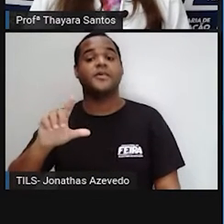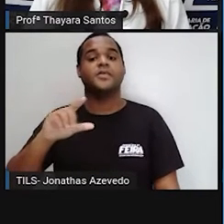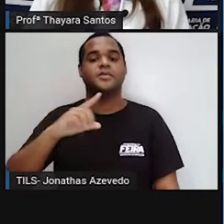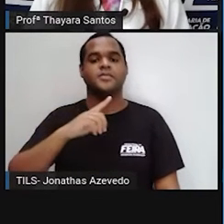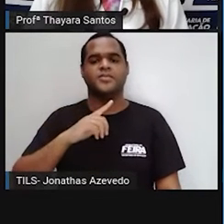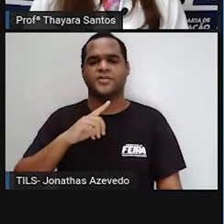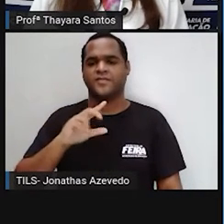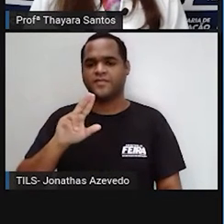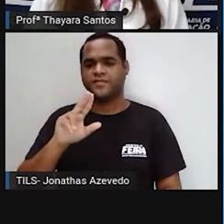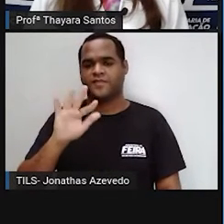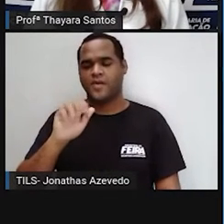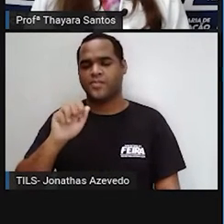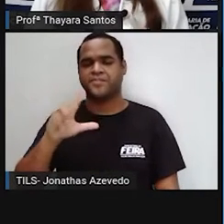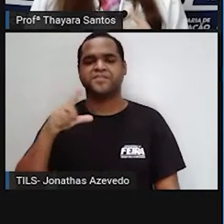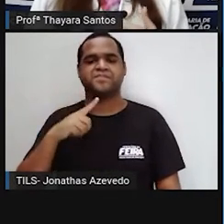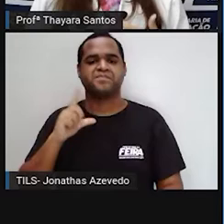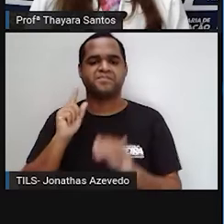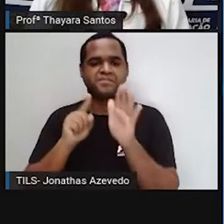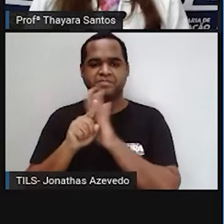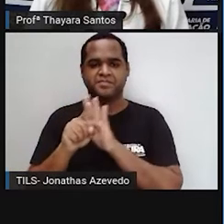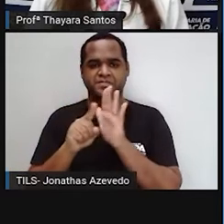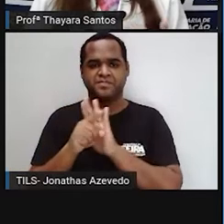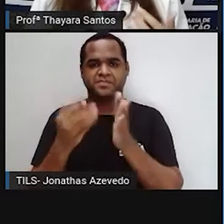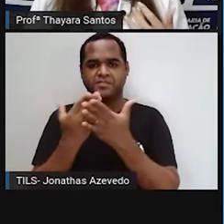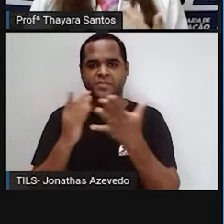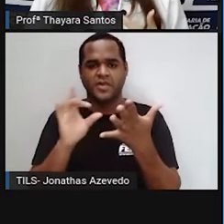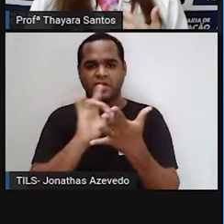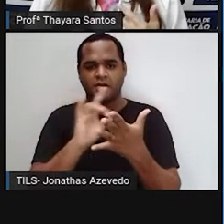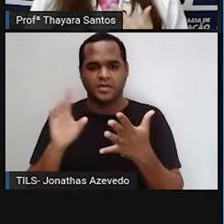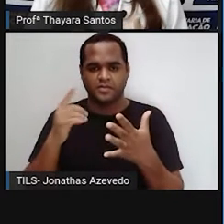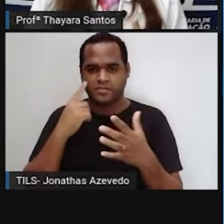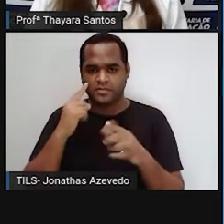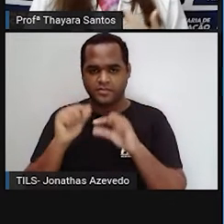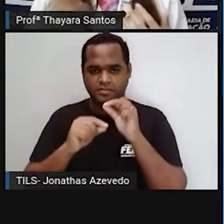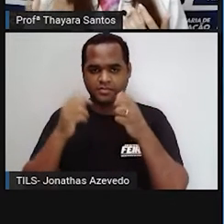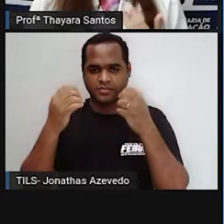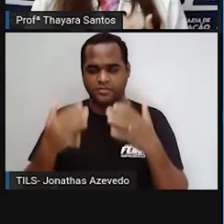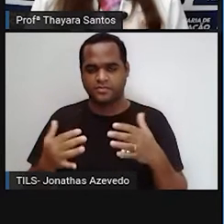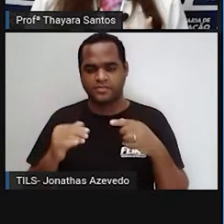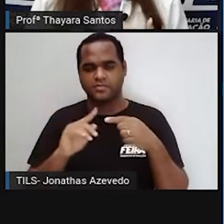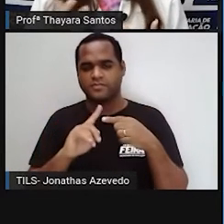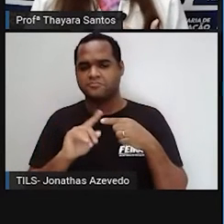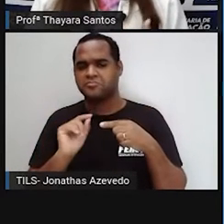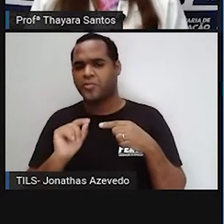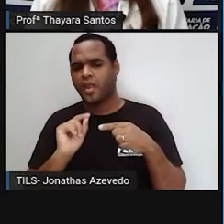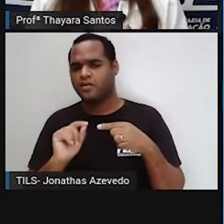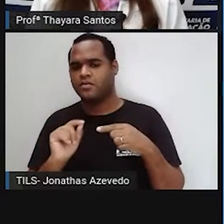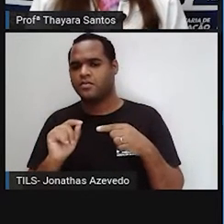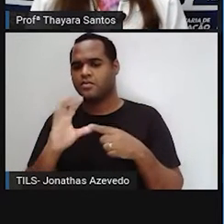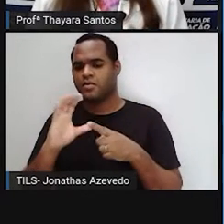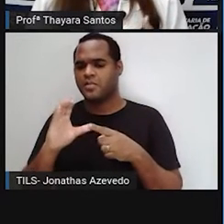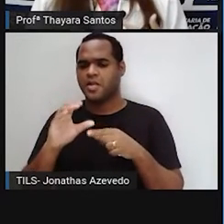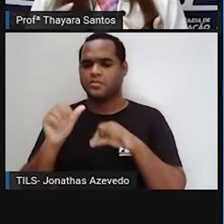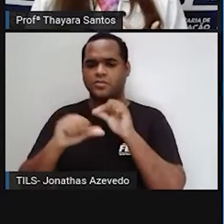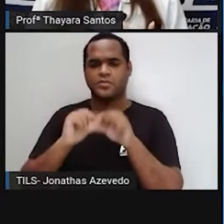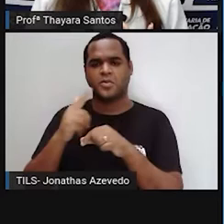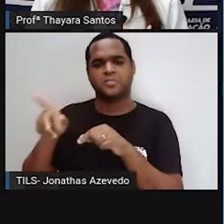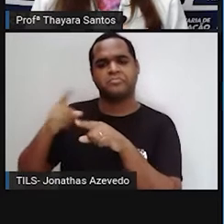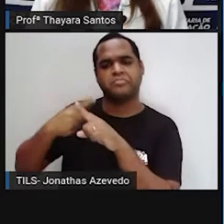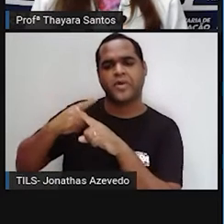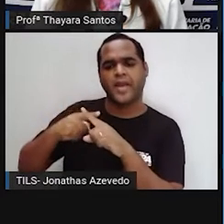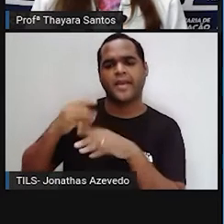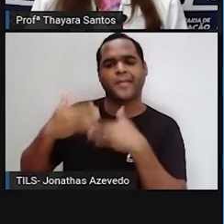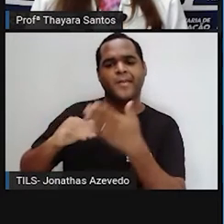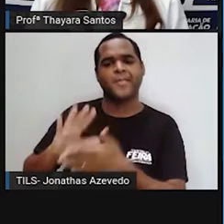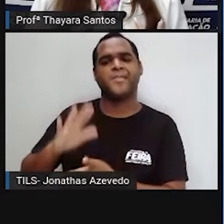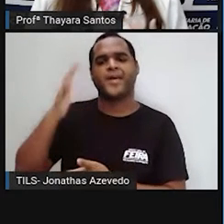perguntinhas aqui para a gente. A primeira delas, ela falou o que é, respondeu para a gente o que são essas mudanças climáticas, por que isso vem